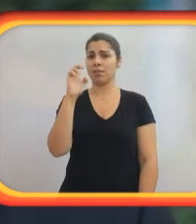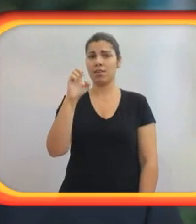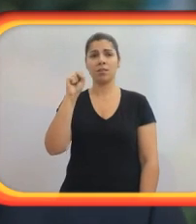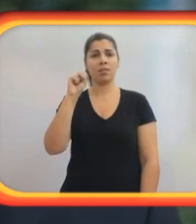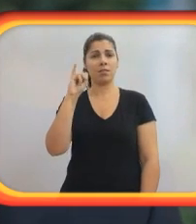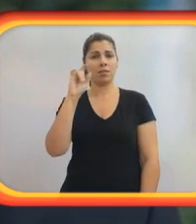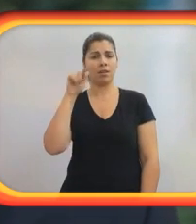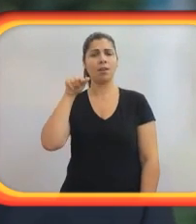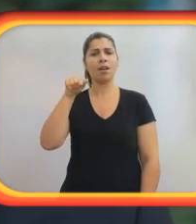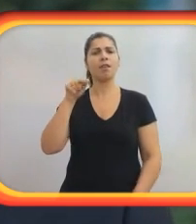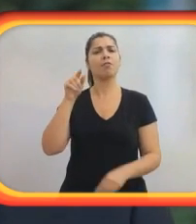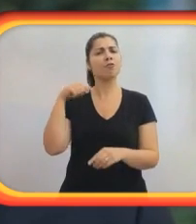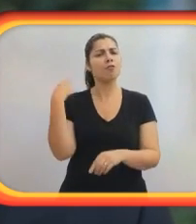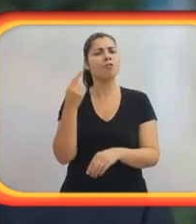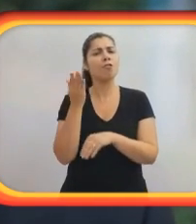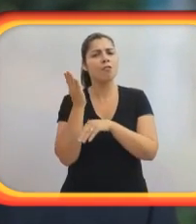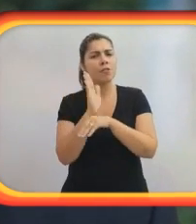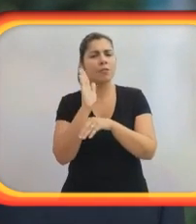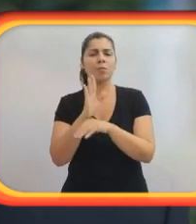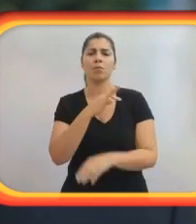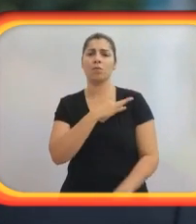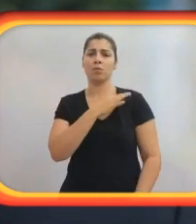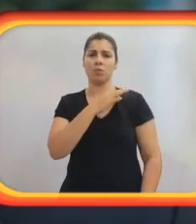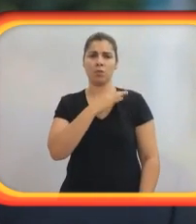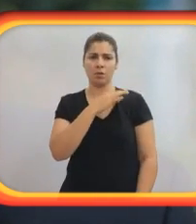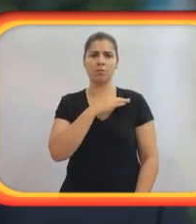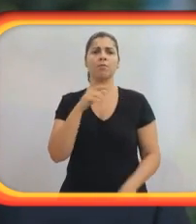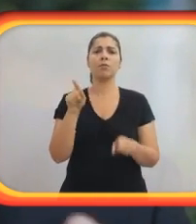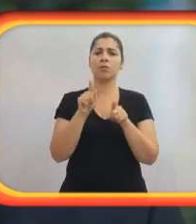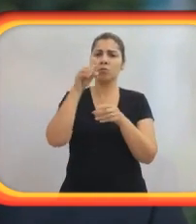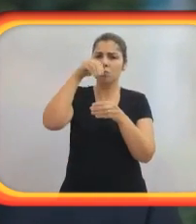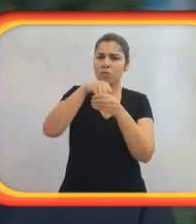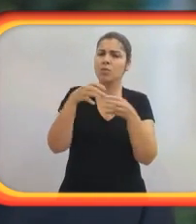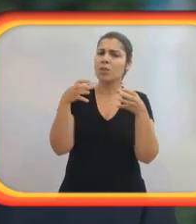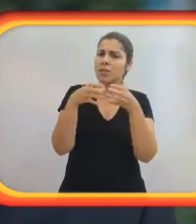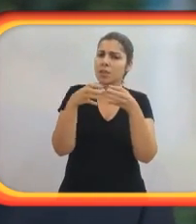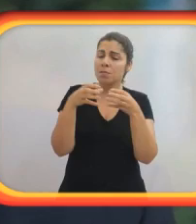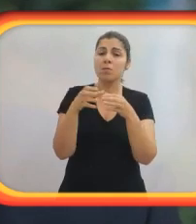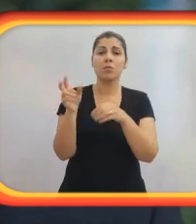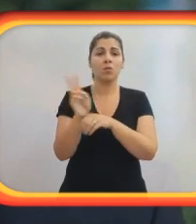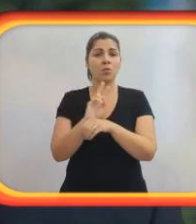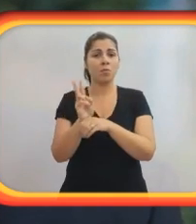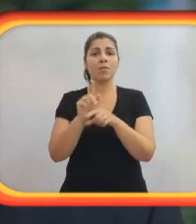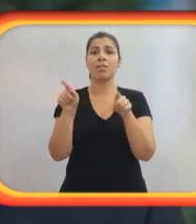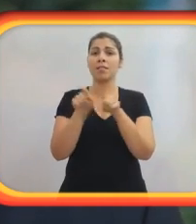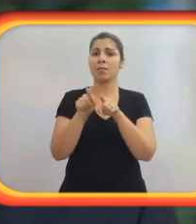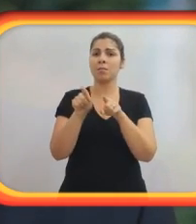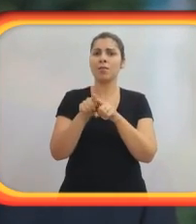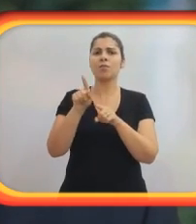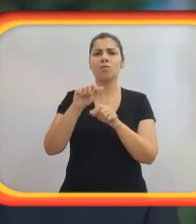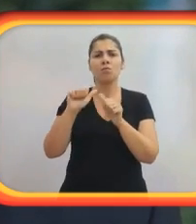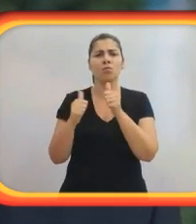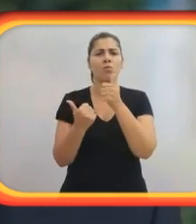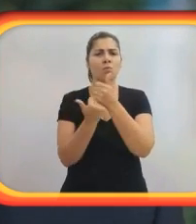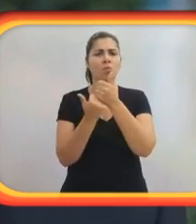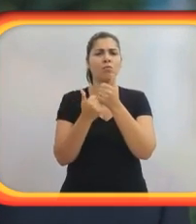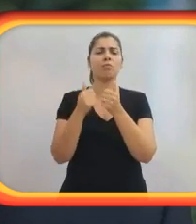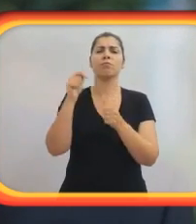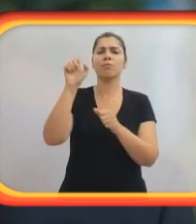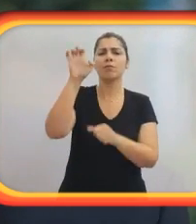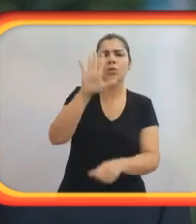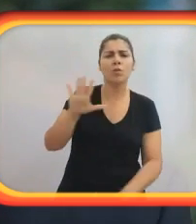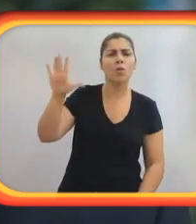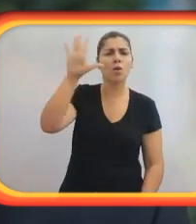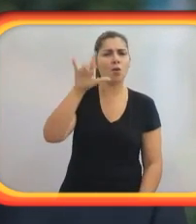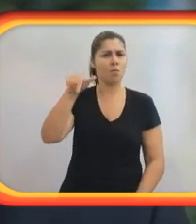unidos sob a bandeira do Sprite Design. E eles todos contribuem voluntariamente, com equipe, suporte,